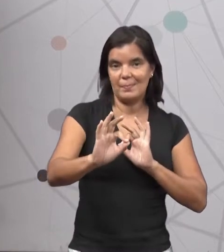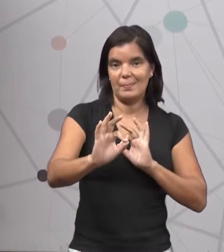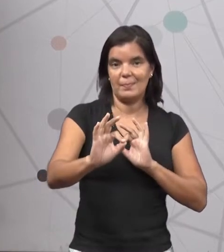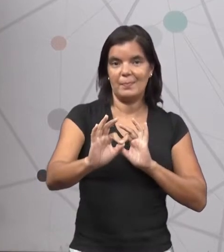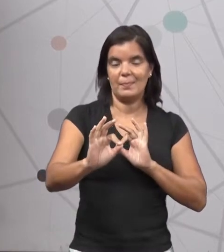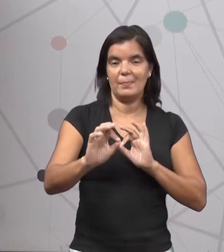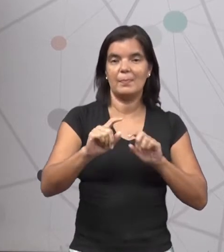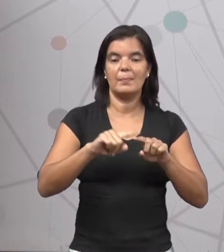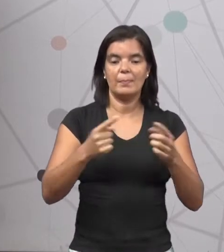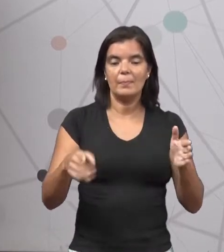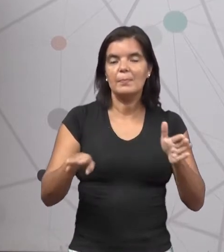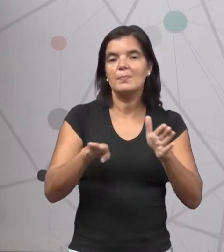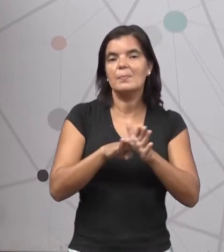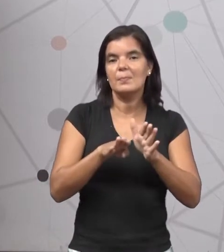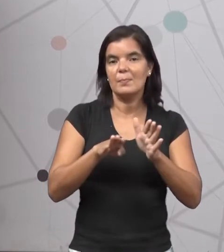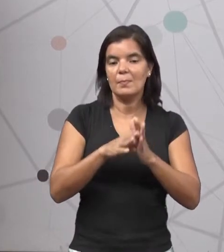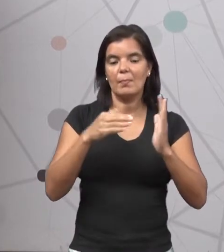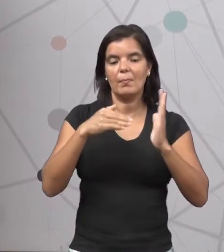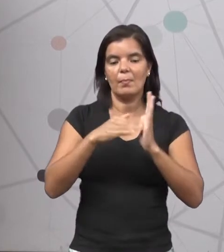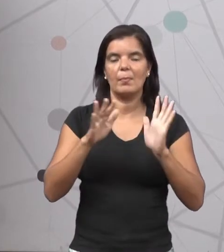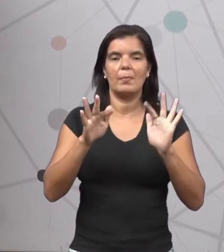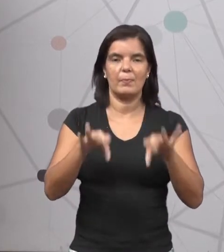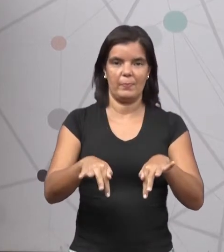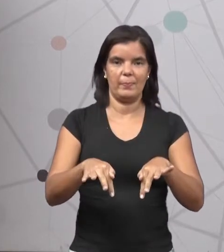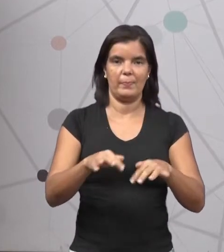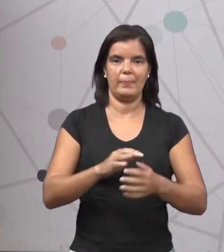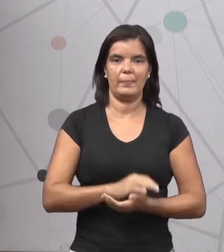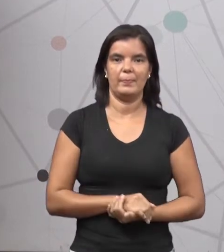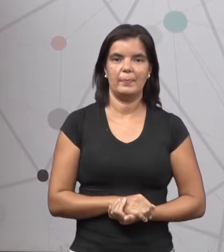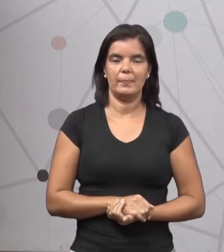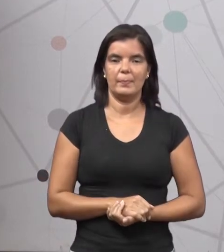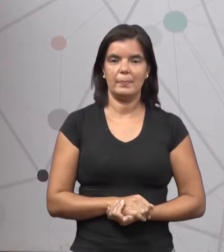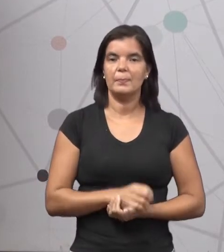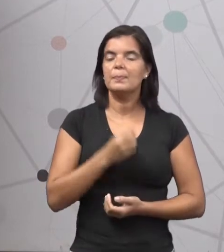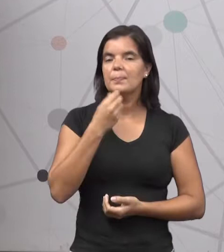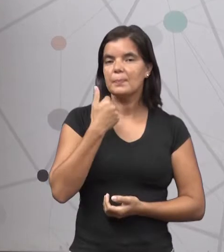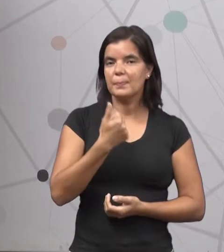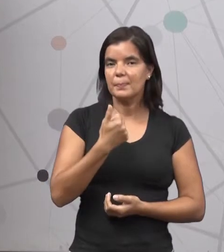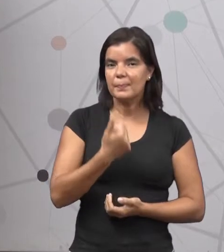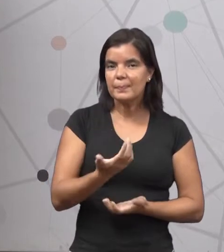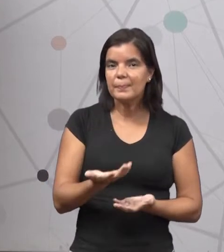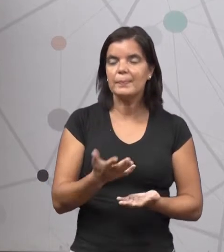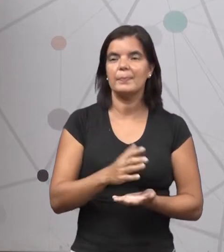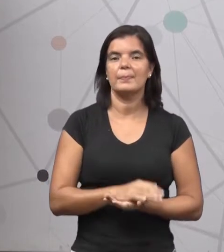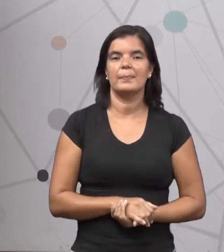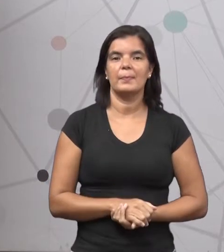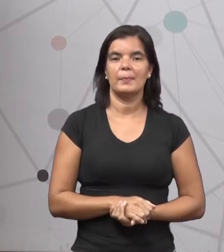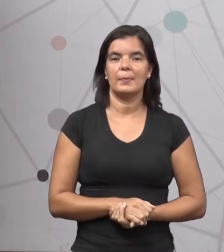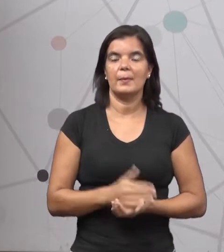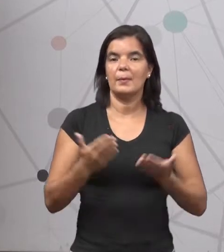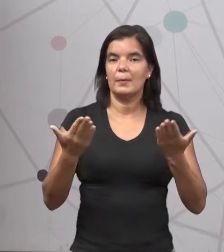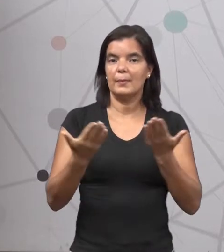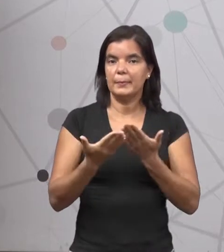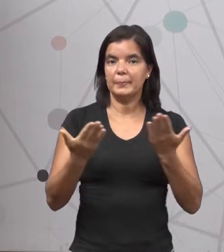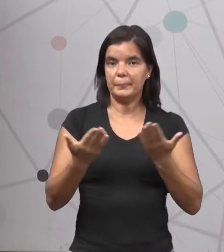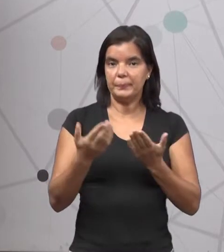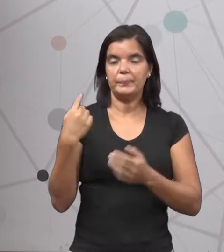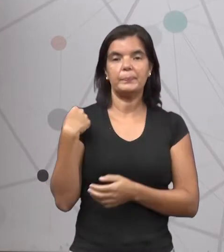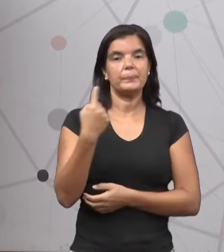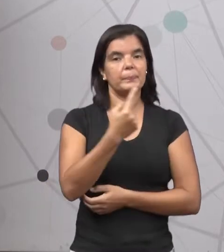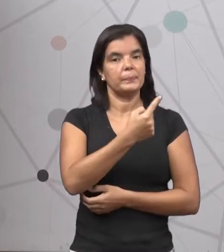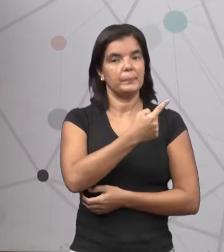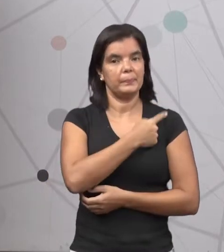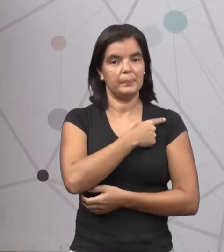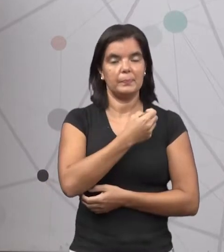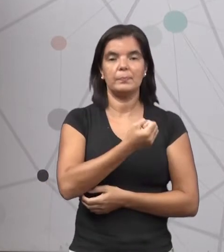para chegar até o fim da pista. Muito bem! Agora, nós iremos